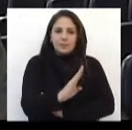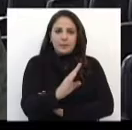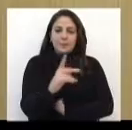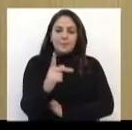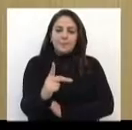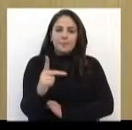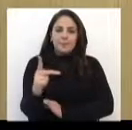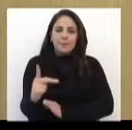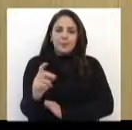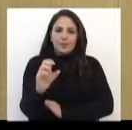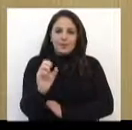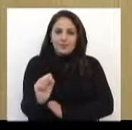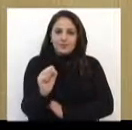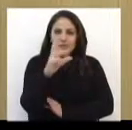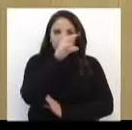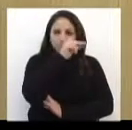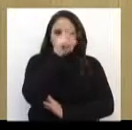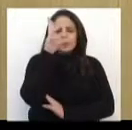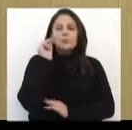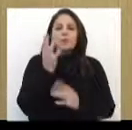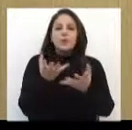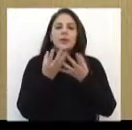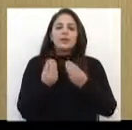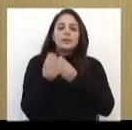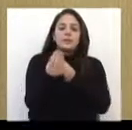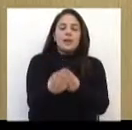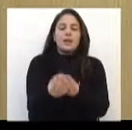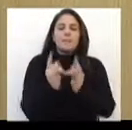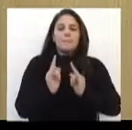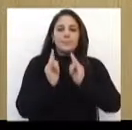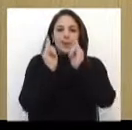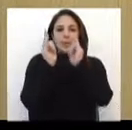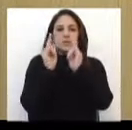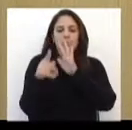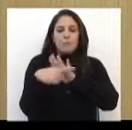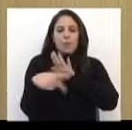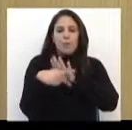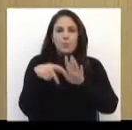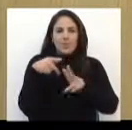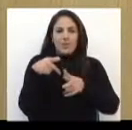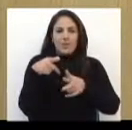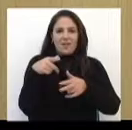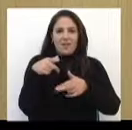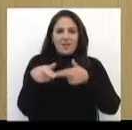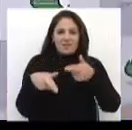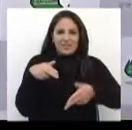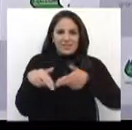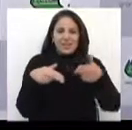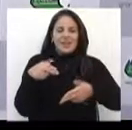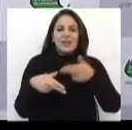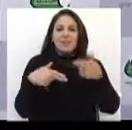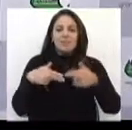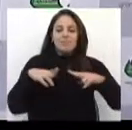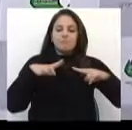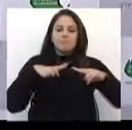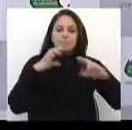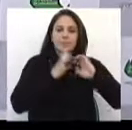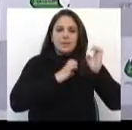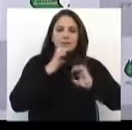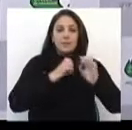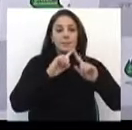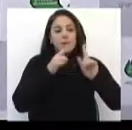PPS. O município quer conceder prédio da Estação Férrea para a iniciativa privada. Só que com